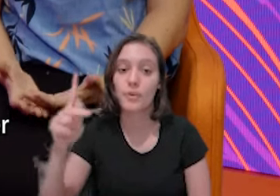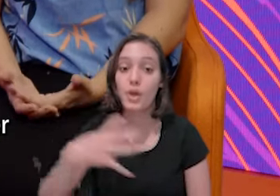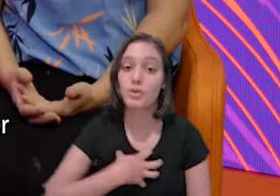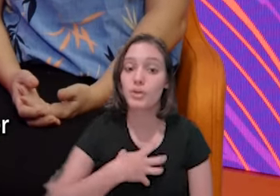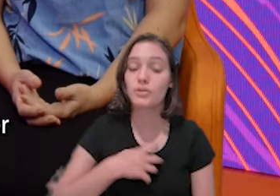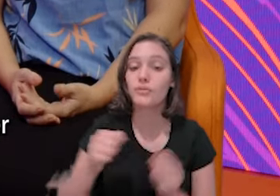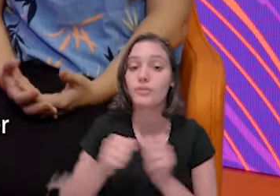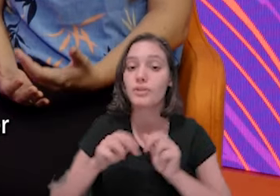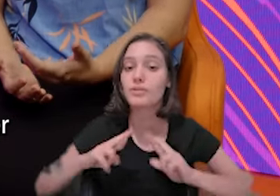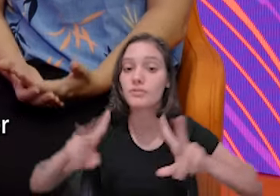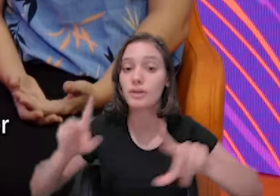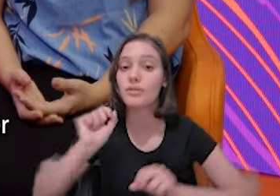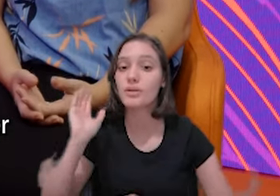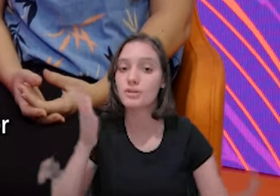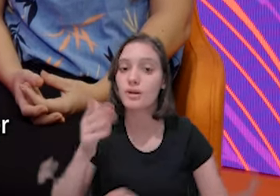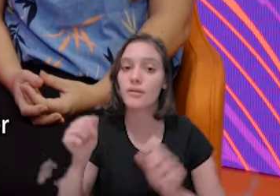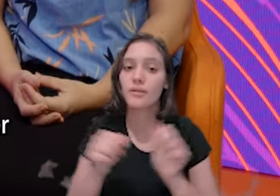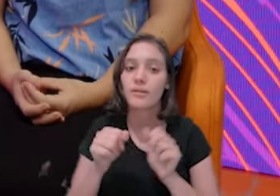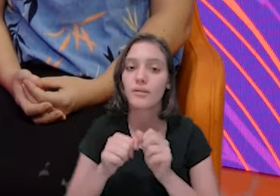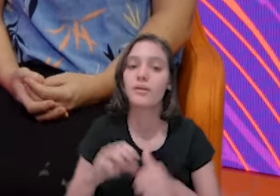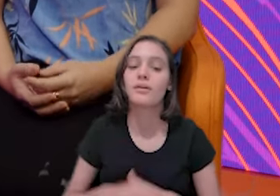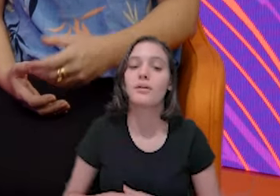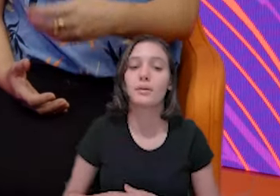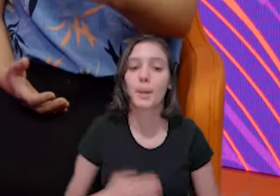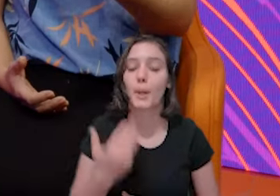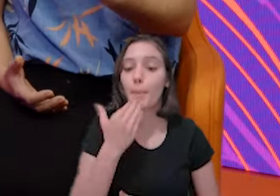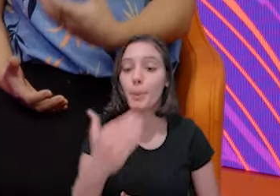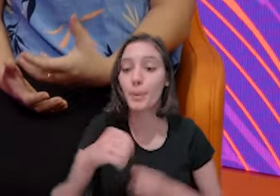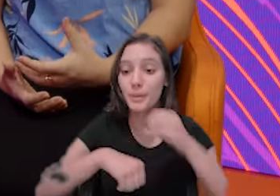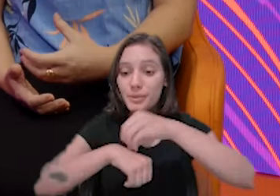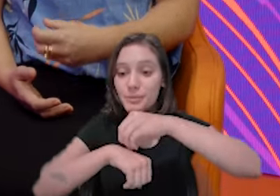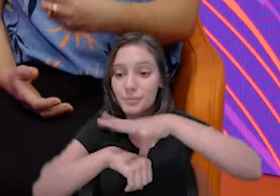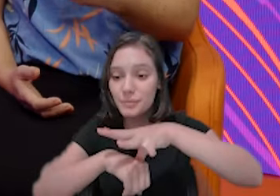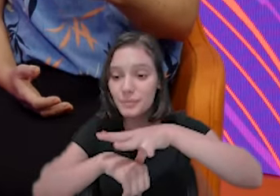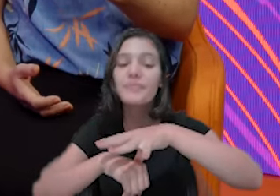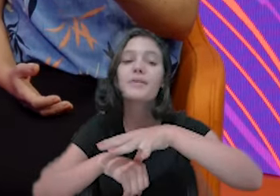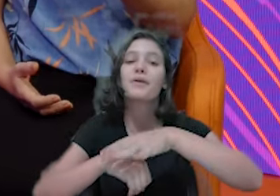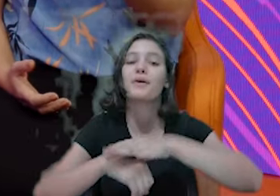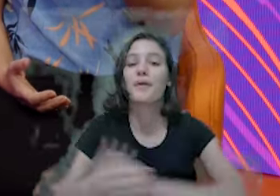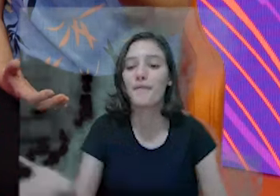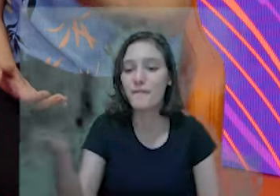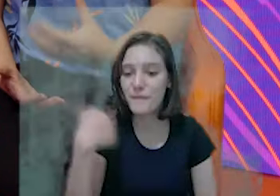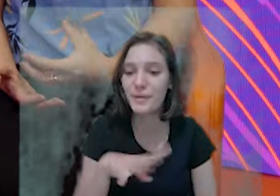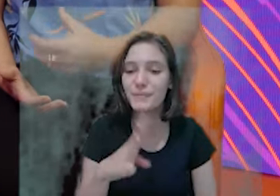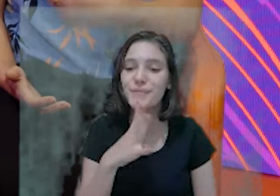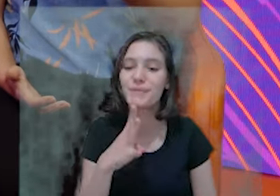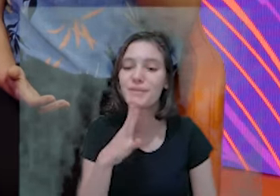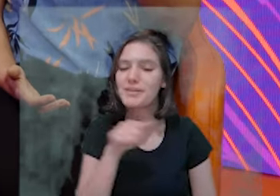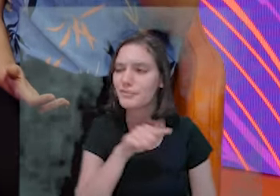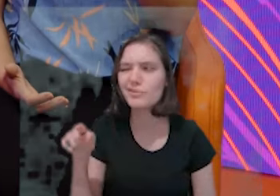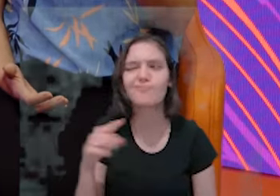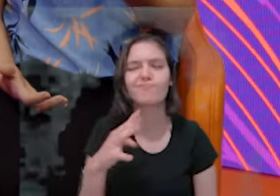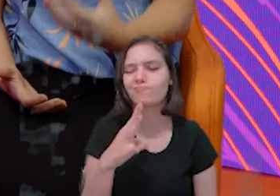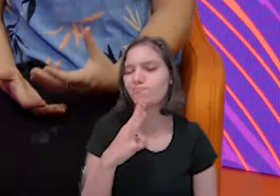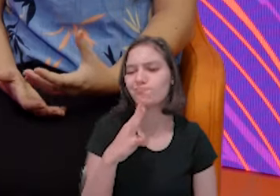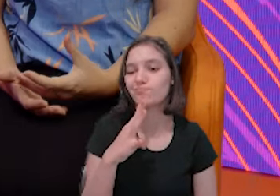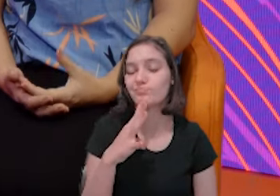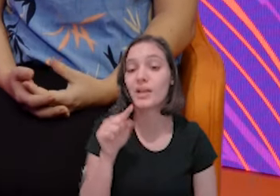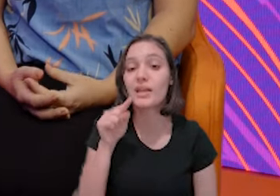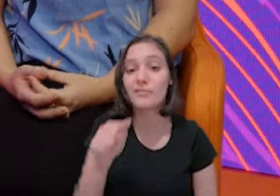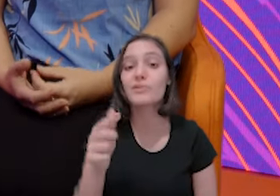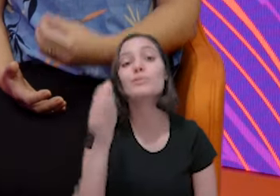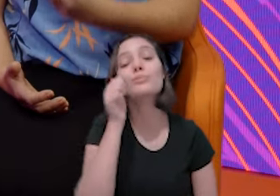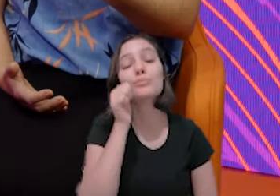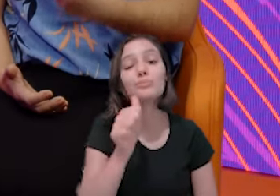venha nos conhecer, se você ainda não conhece. E se você é uma mulher que, pela sua cultura, gostaria que seu